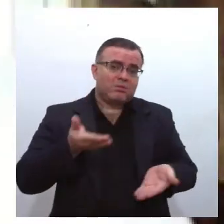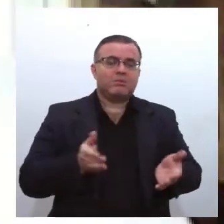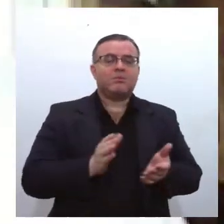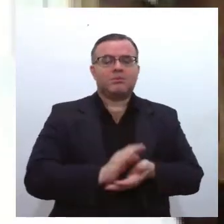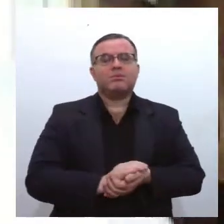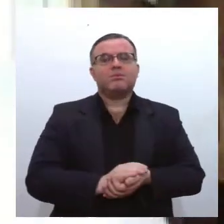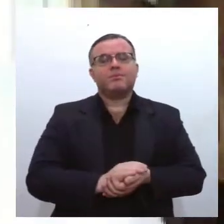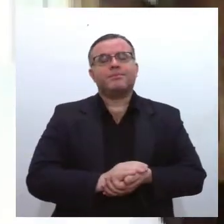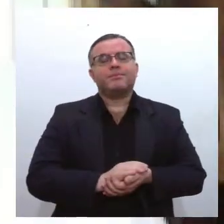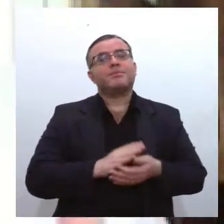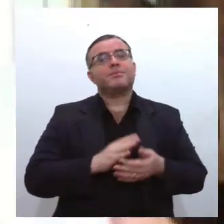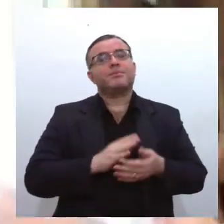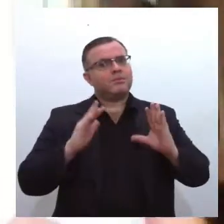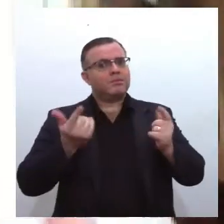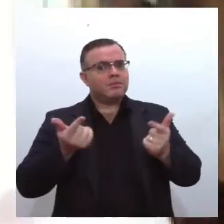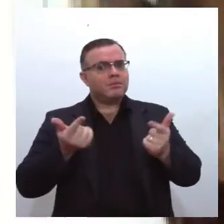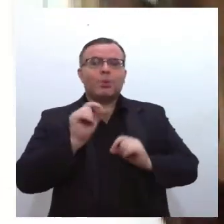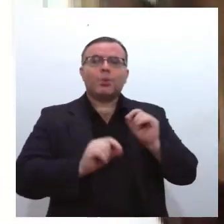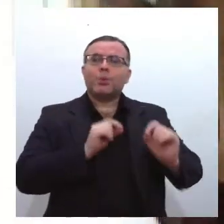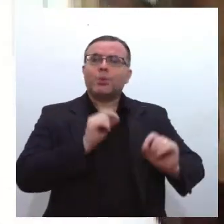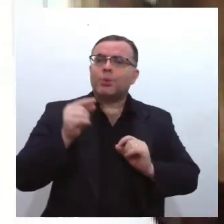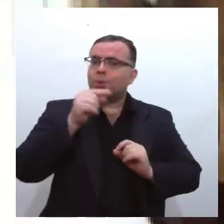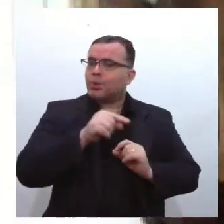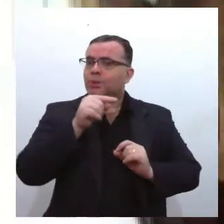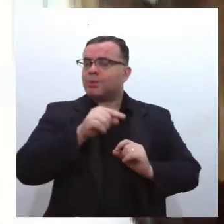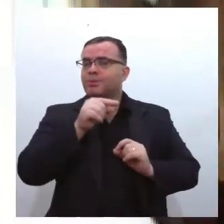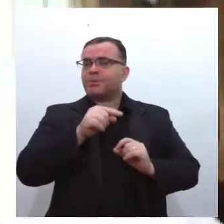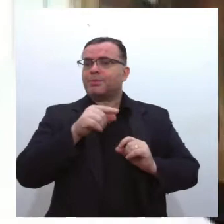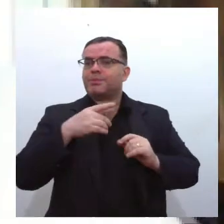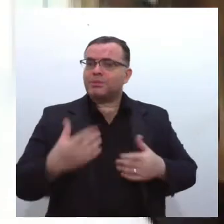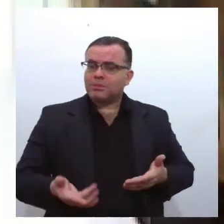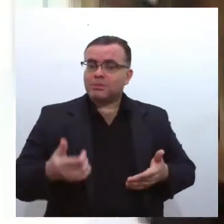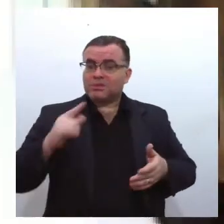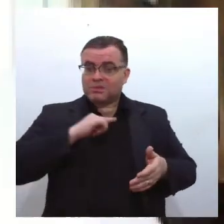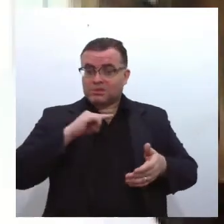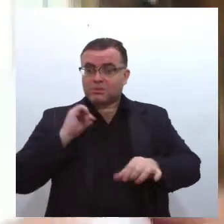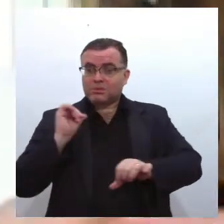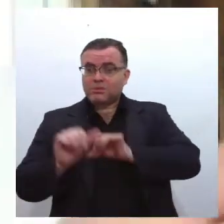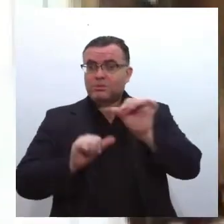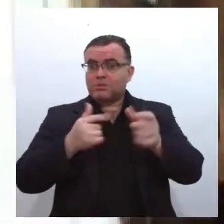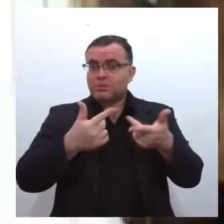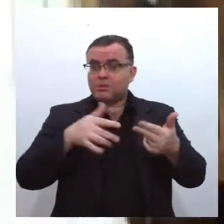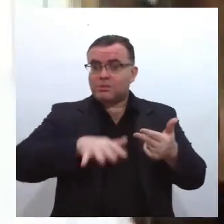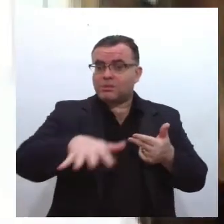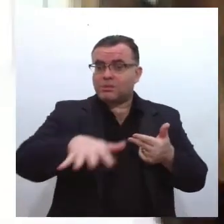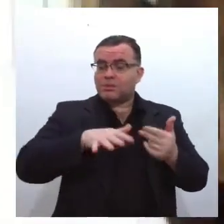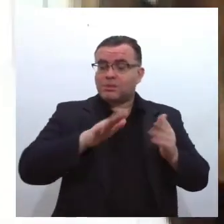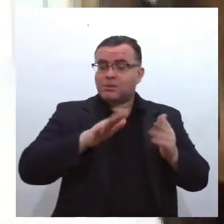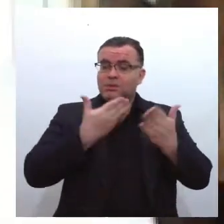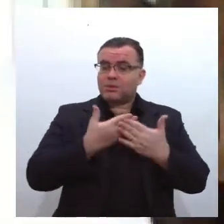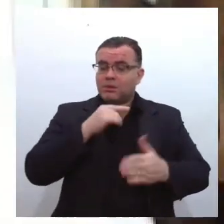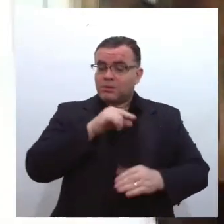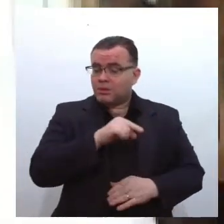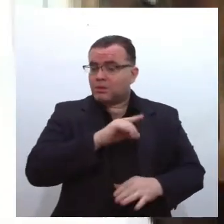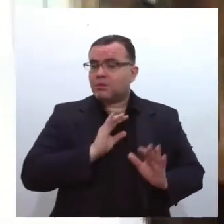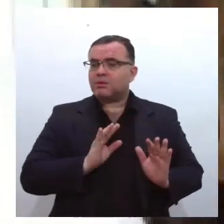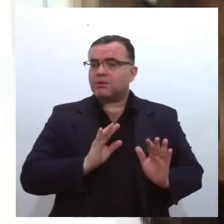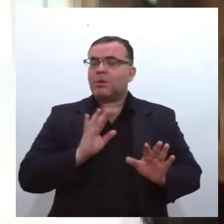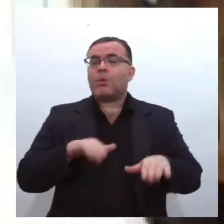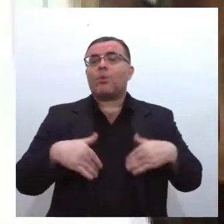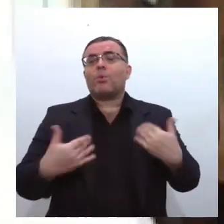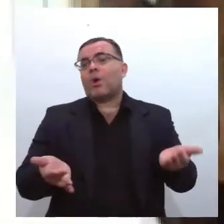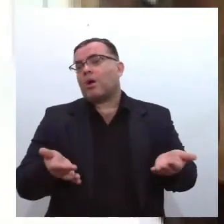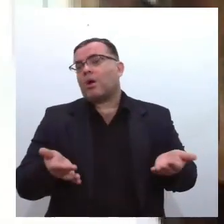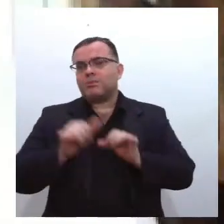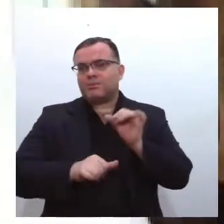Isso em função, evidentemente, de que há uma modificação no cenário em relação a outros momentos. Quais são as modificações